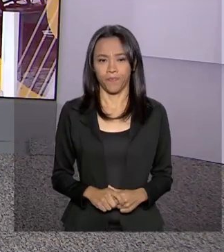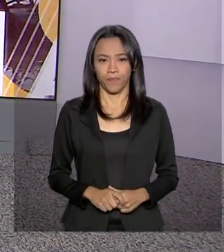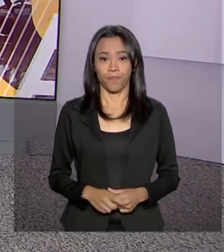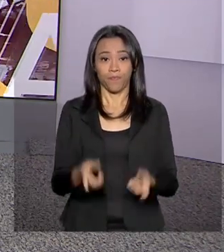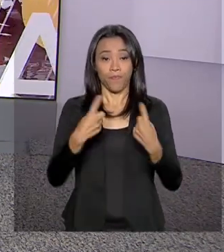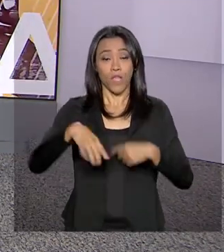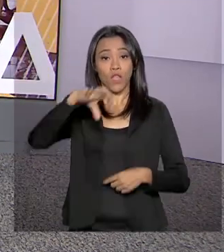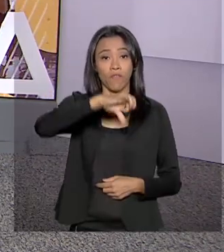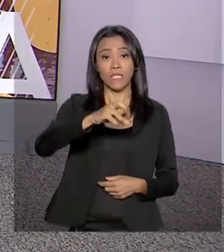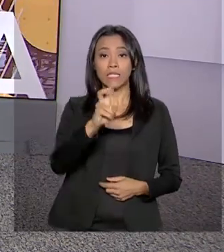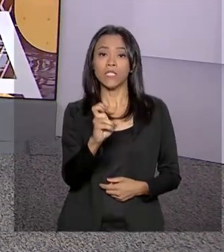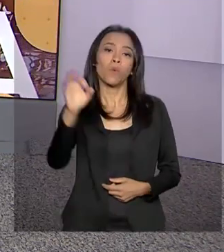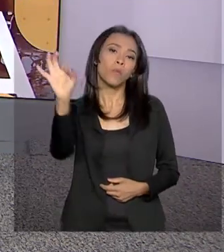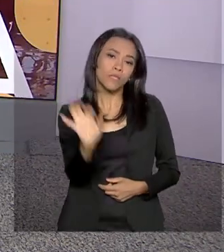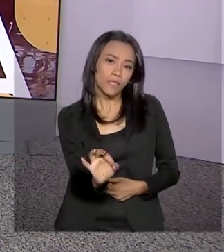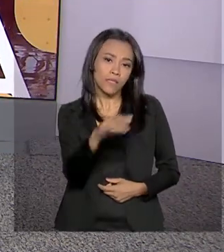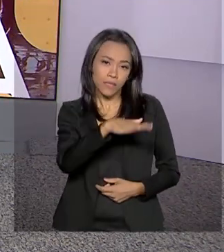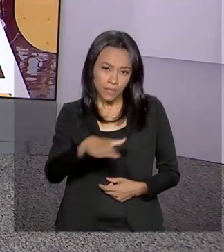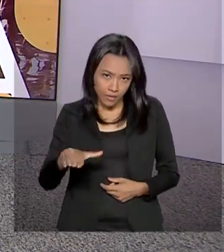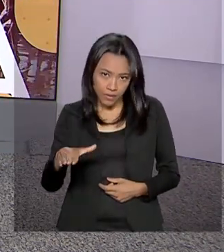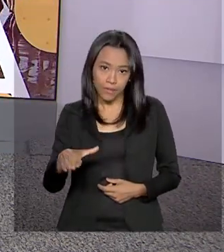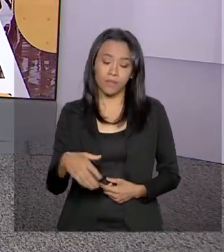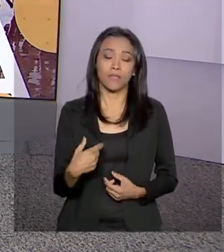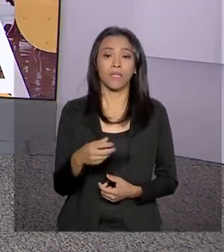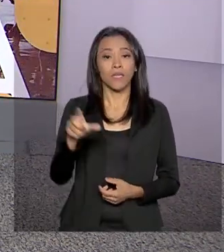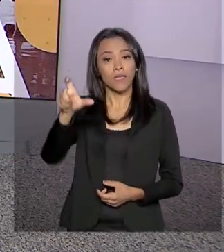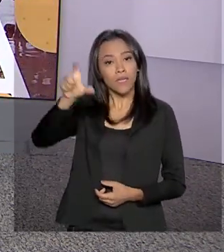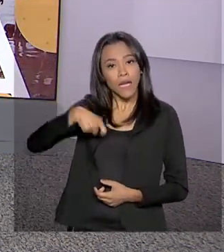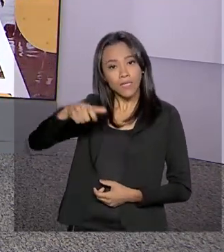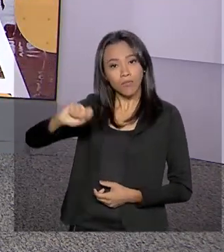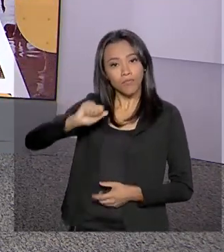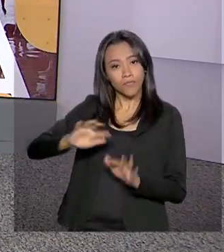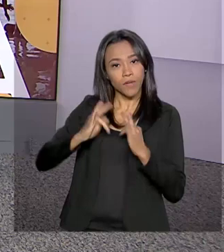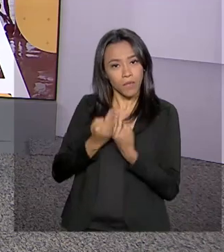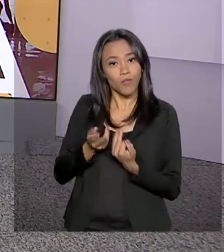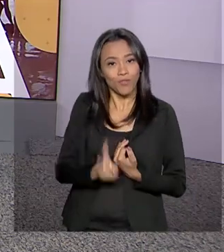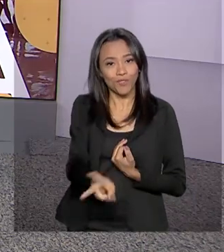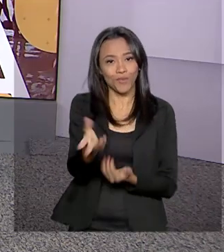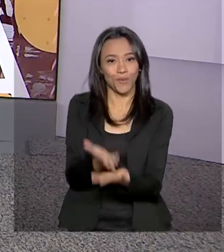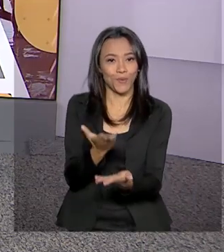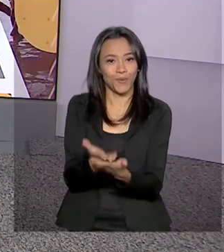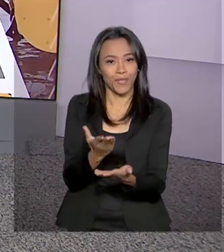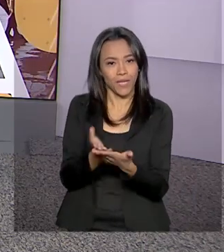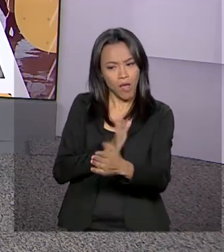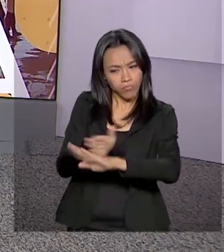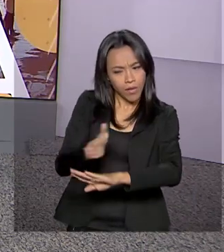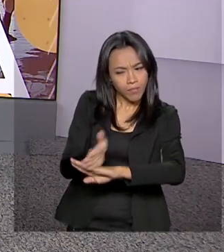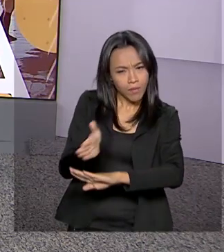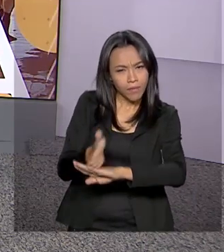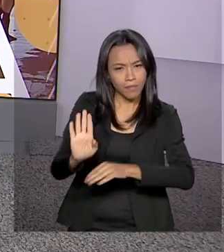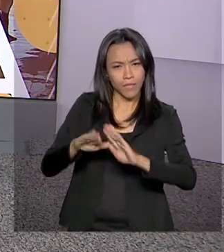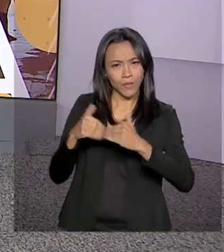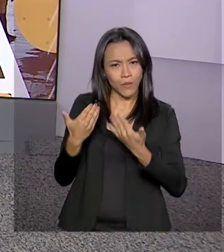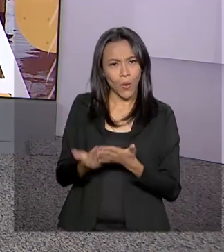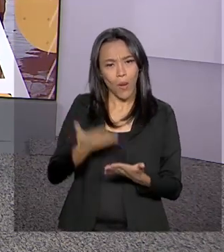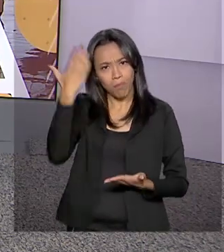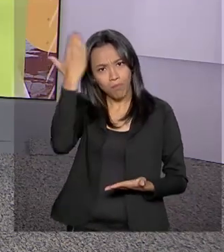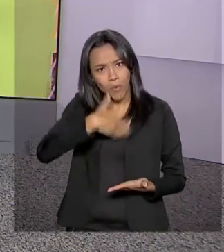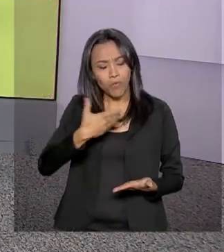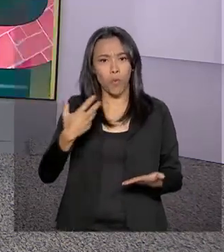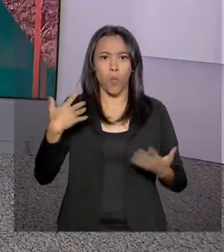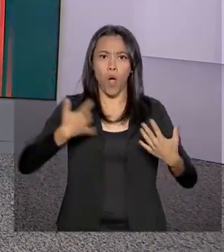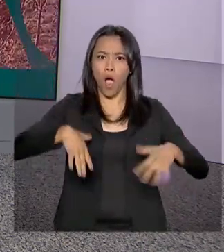95% das crianças do Bolsa Família estão estudando. O acompanhamento da frequência escolar pelo programa mostrou índice